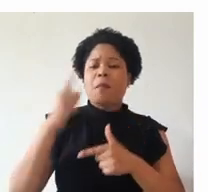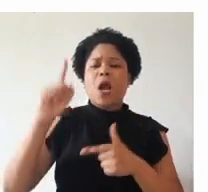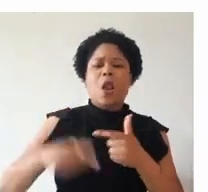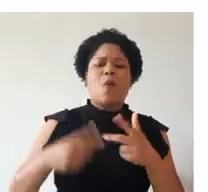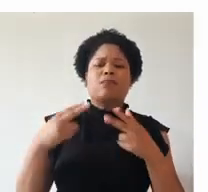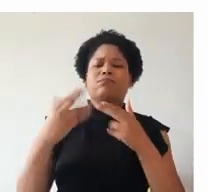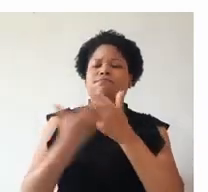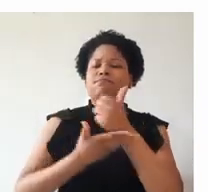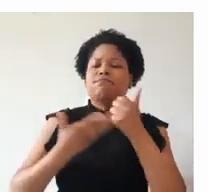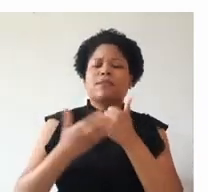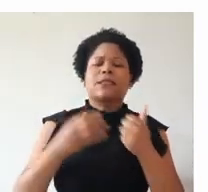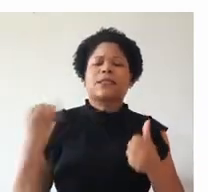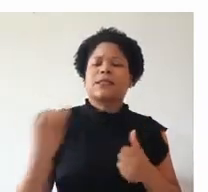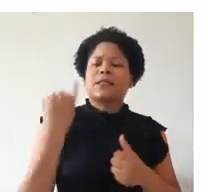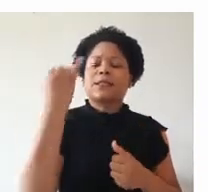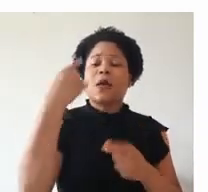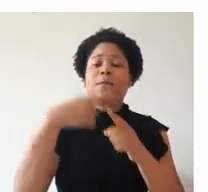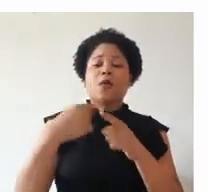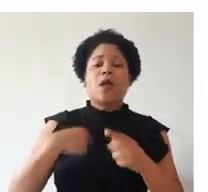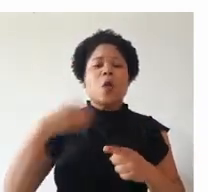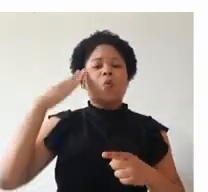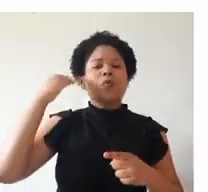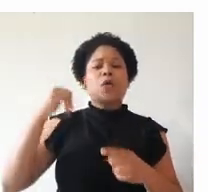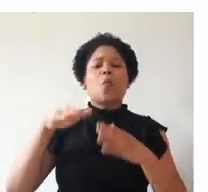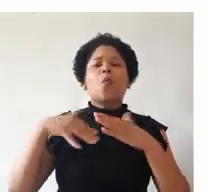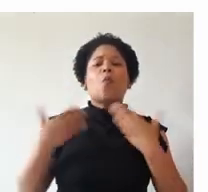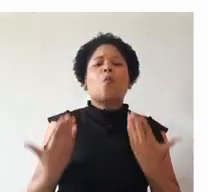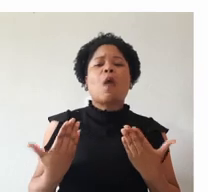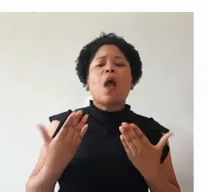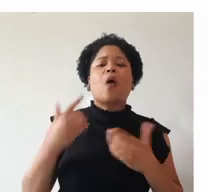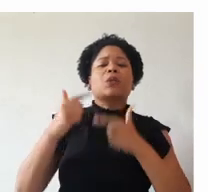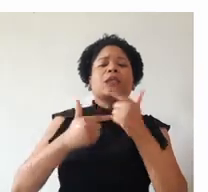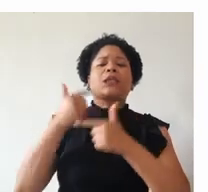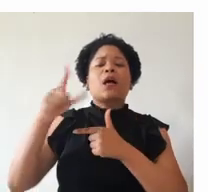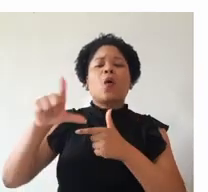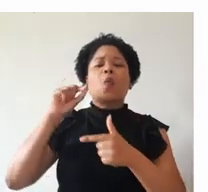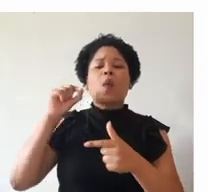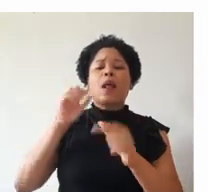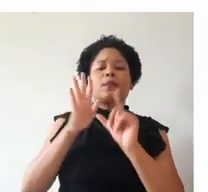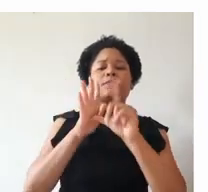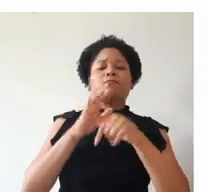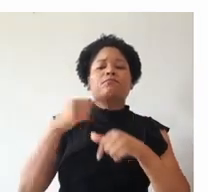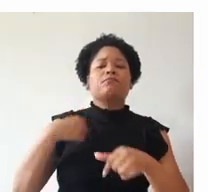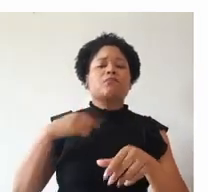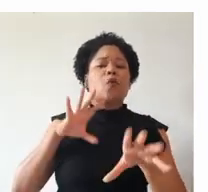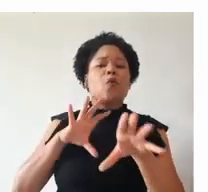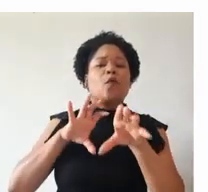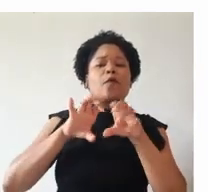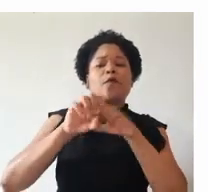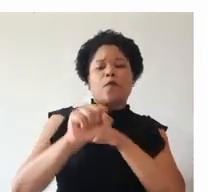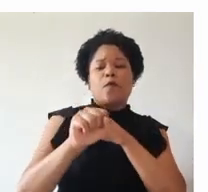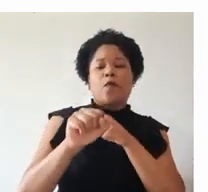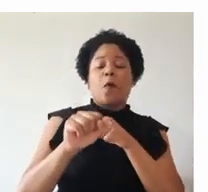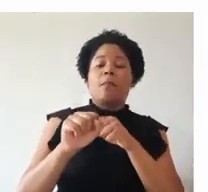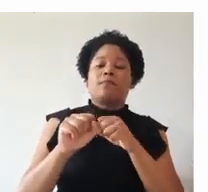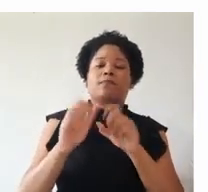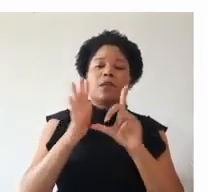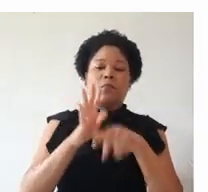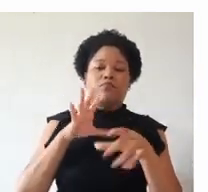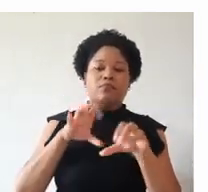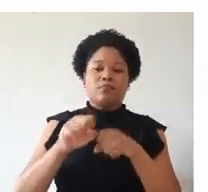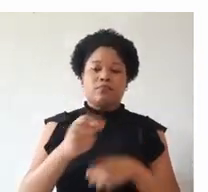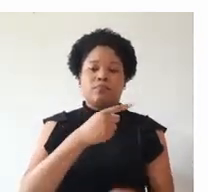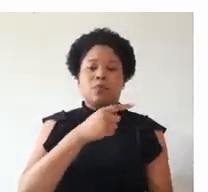foi de fundamental importância para que eu soubesse qual carreira seguir após minha formação, após